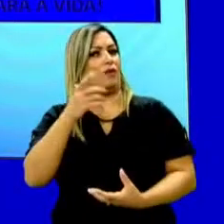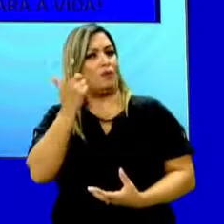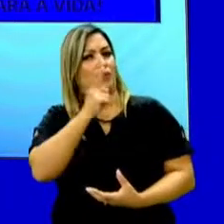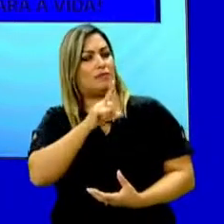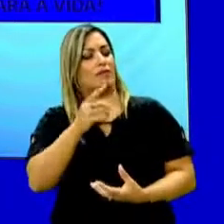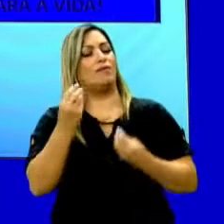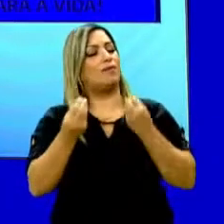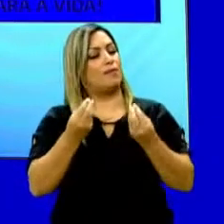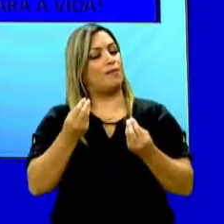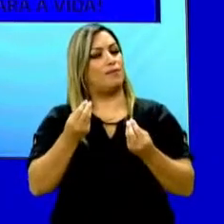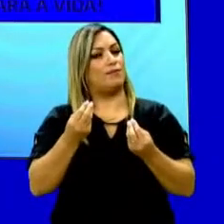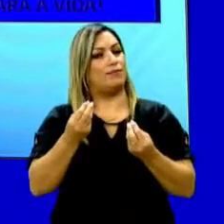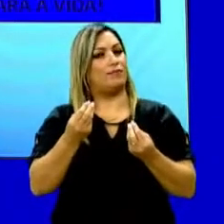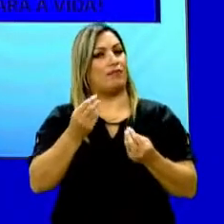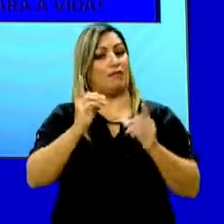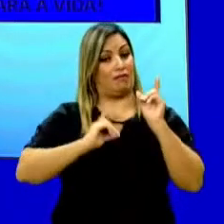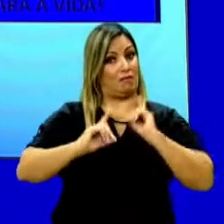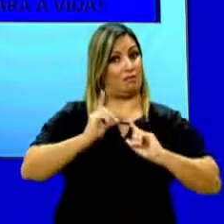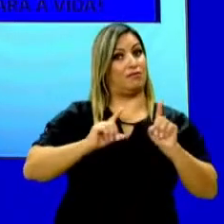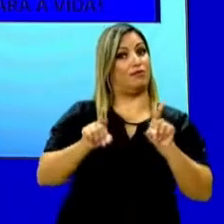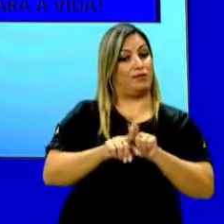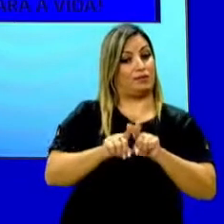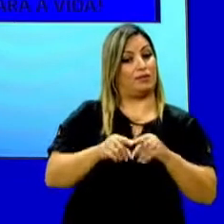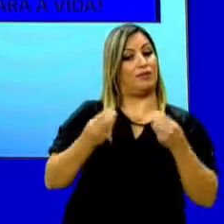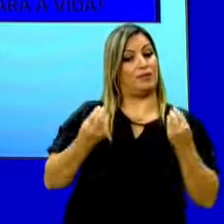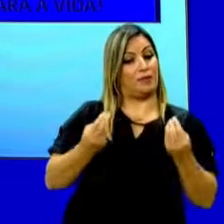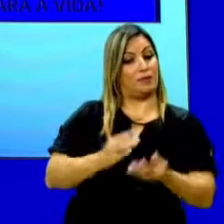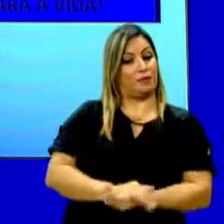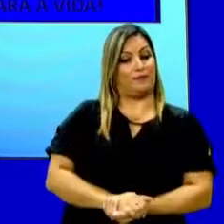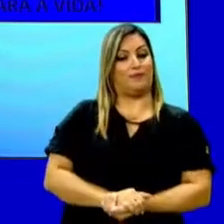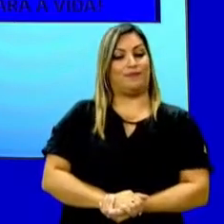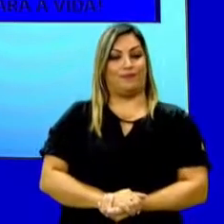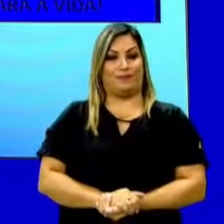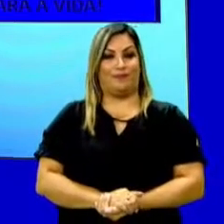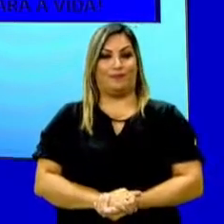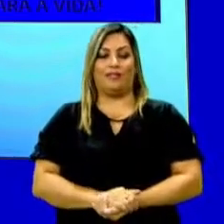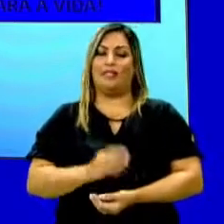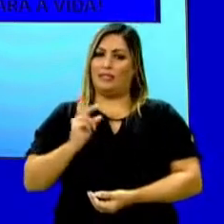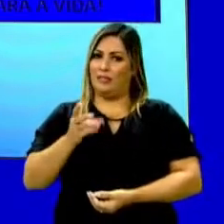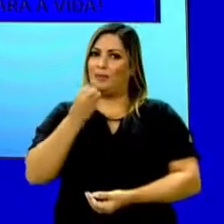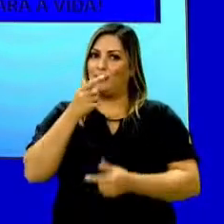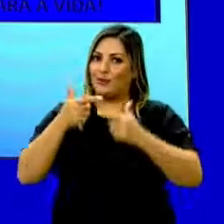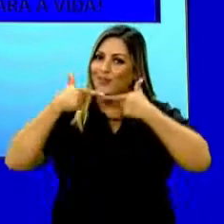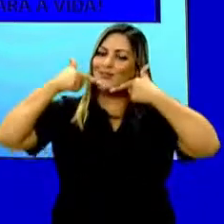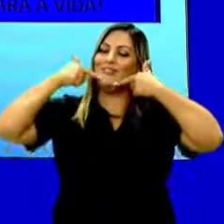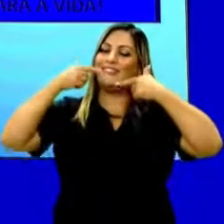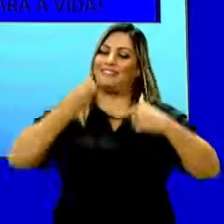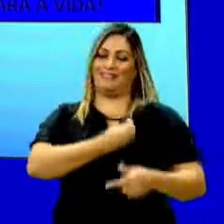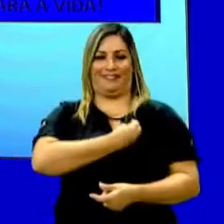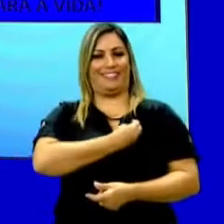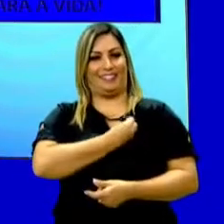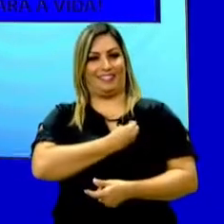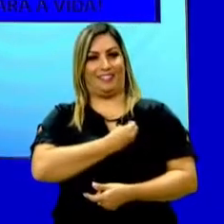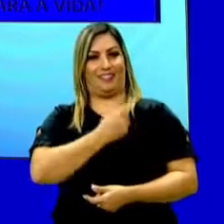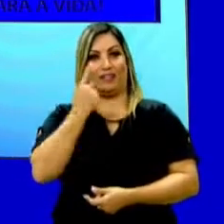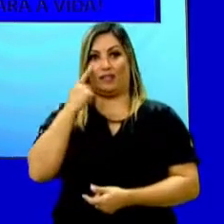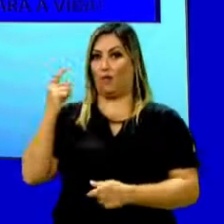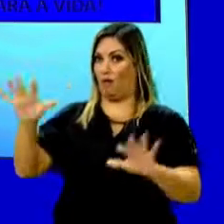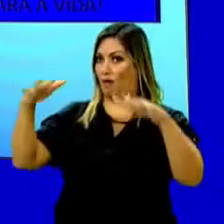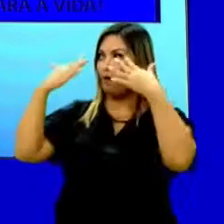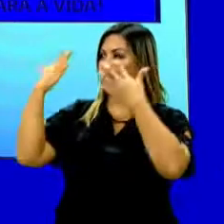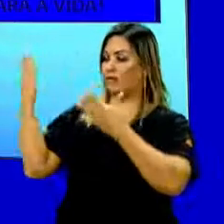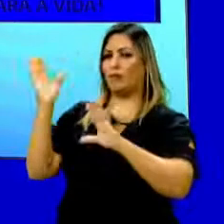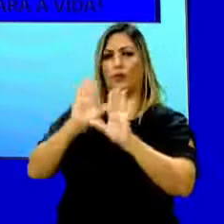viver mais com a depressão também. Então, sempre é bom sorrir para a vida. Então, aqui já é uma